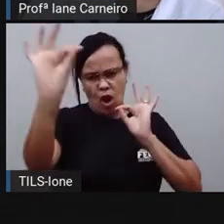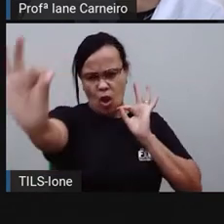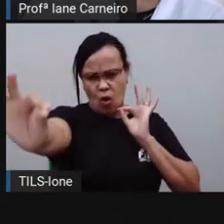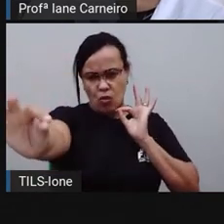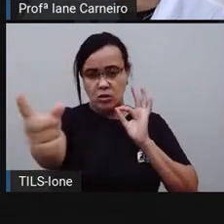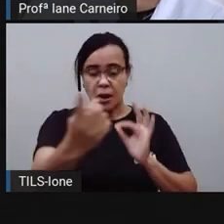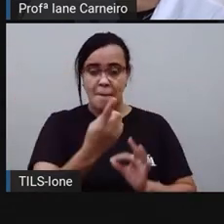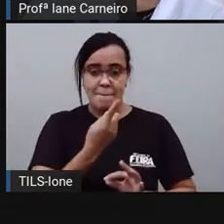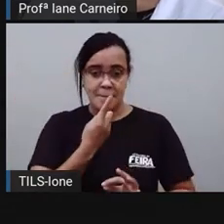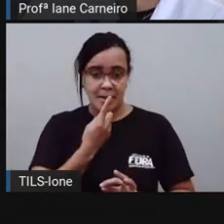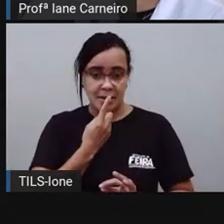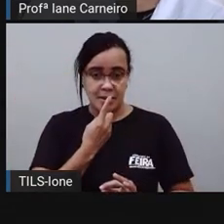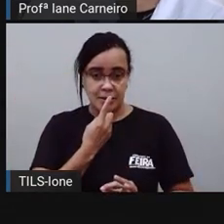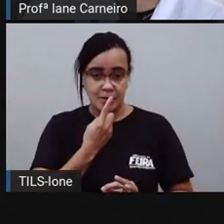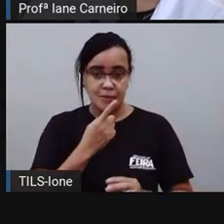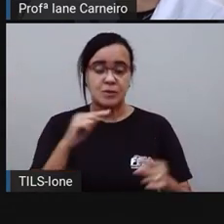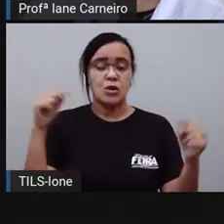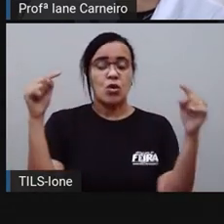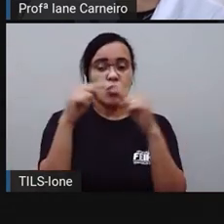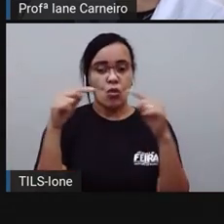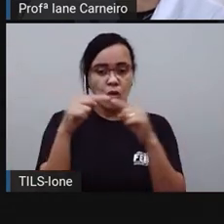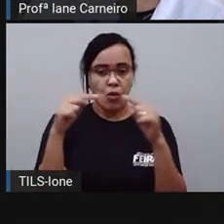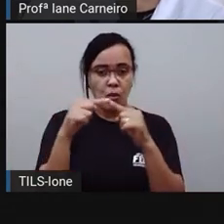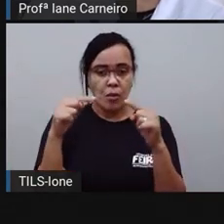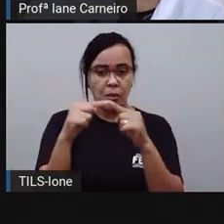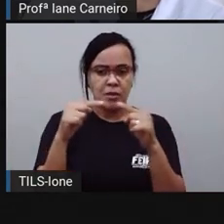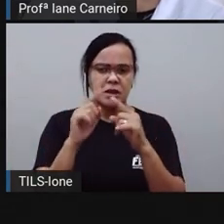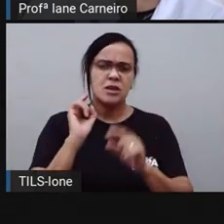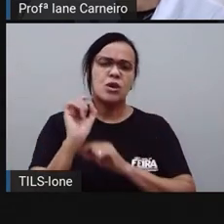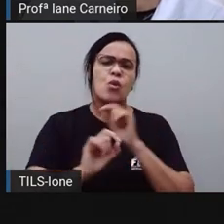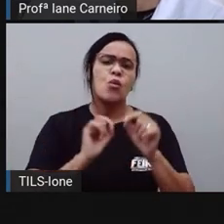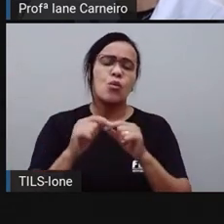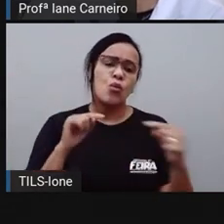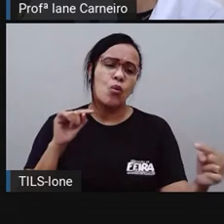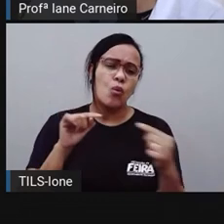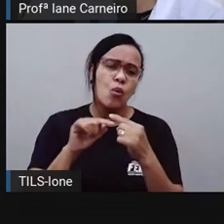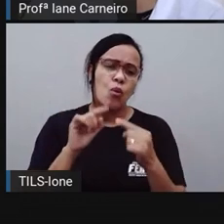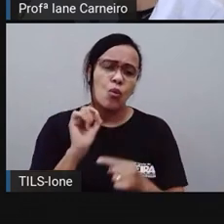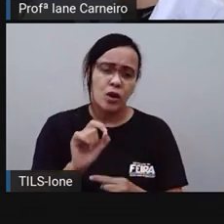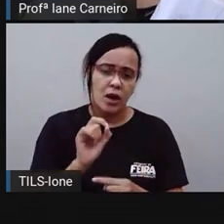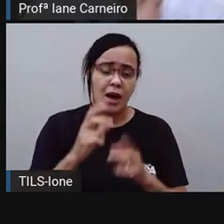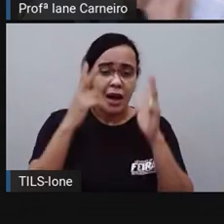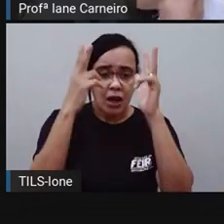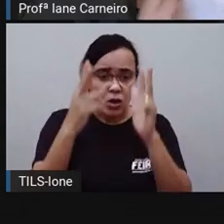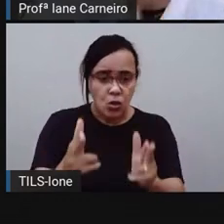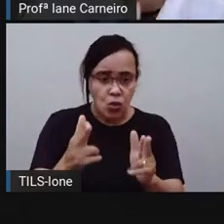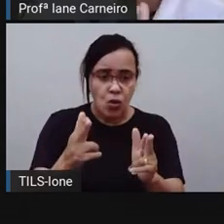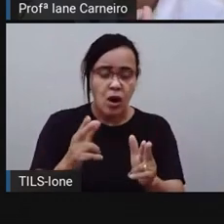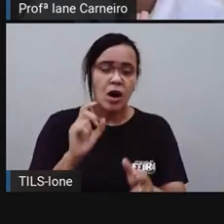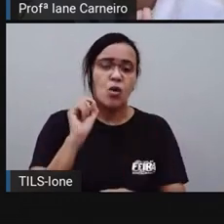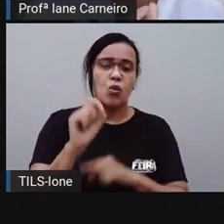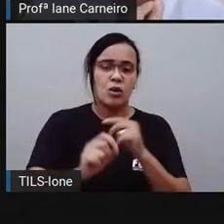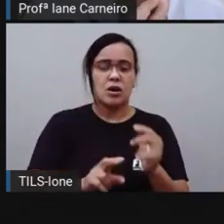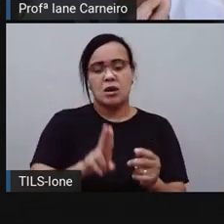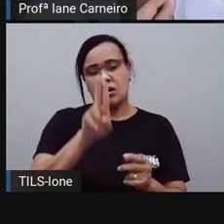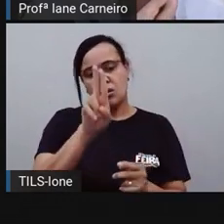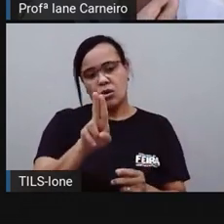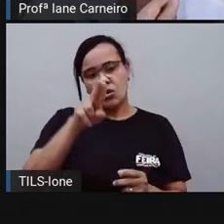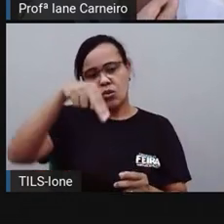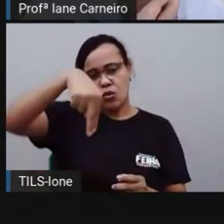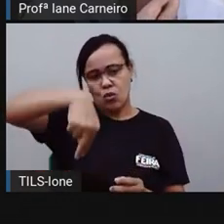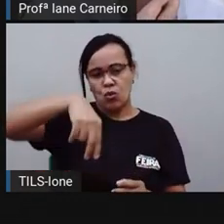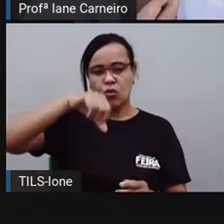isso tudo aqui, ó, é igual a, a gente usa a unidade de medida, ó,